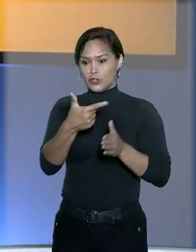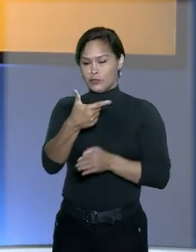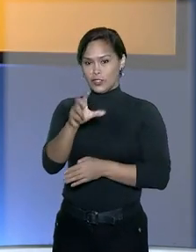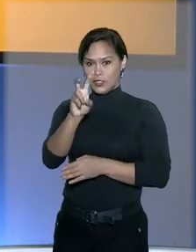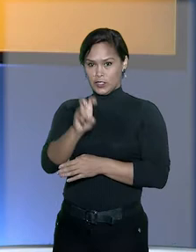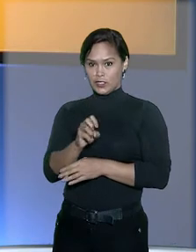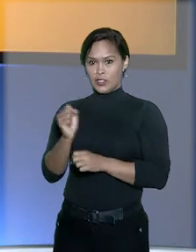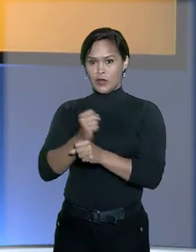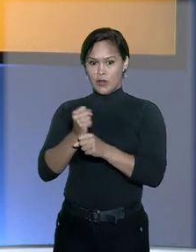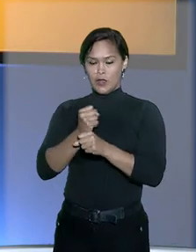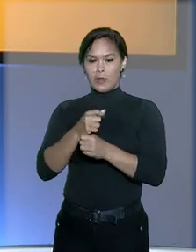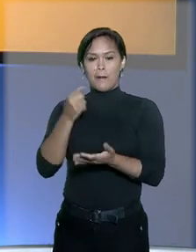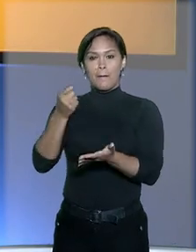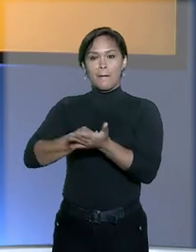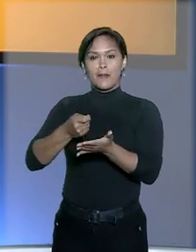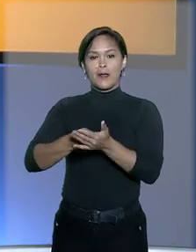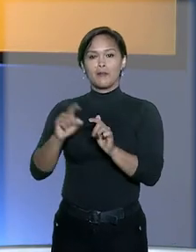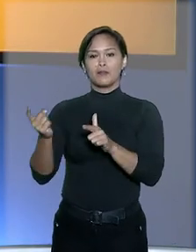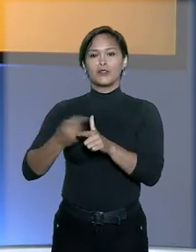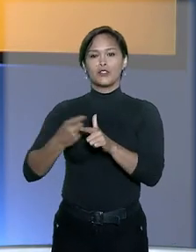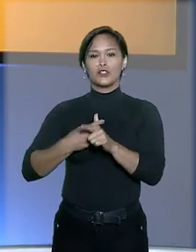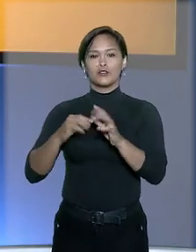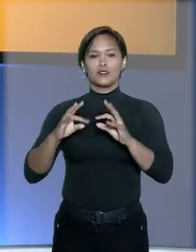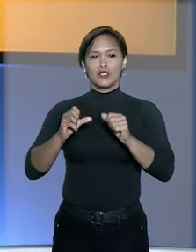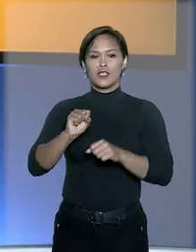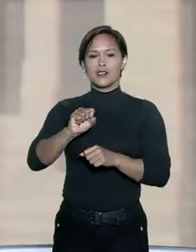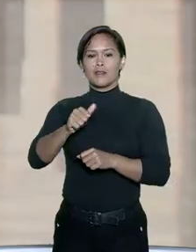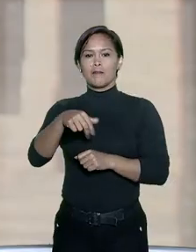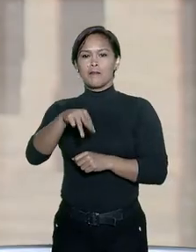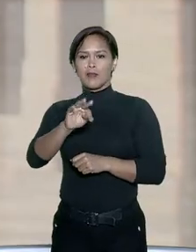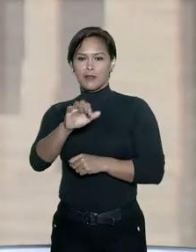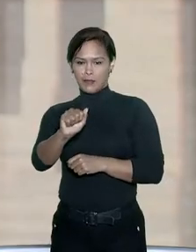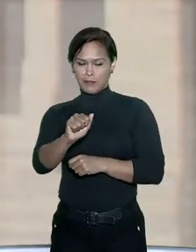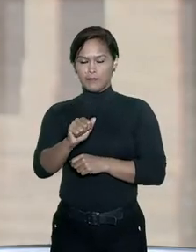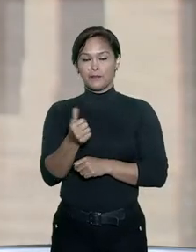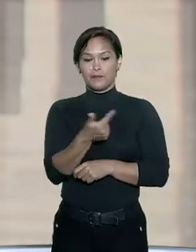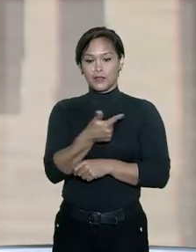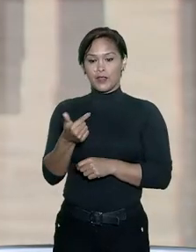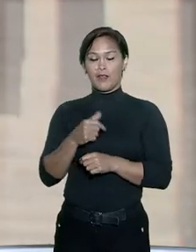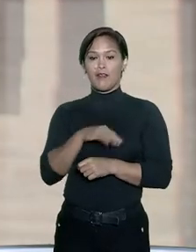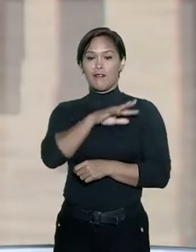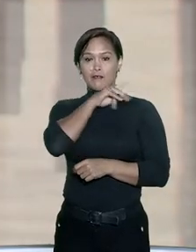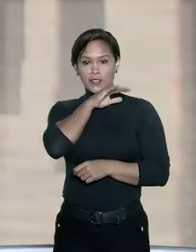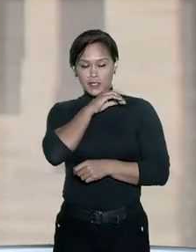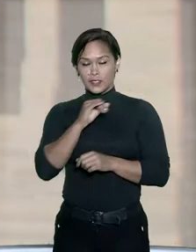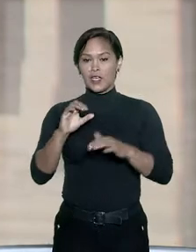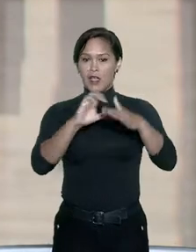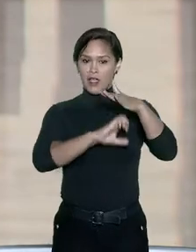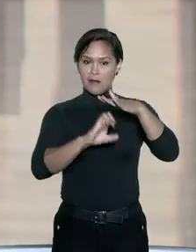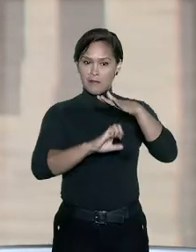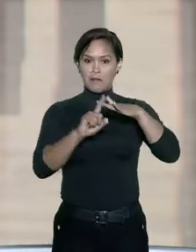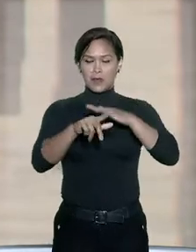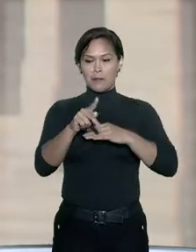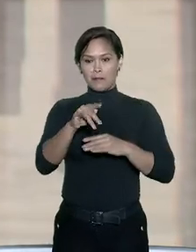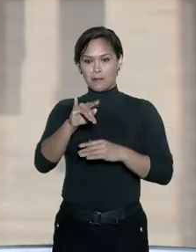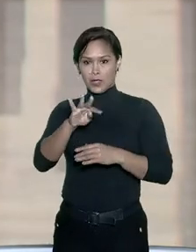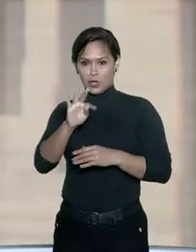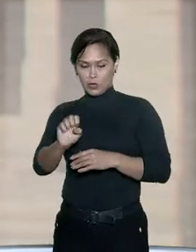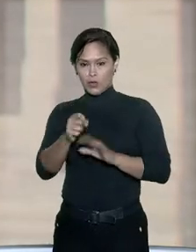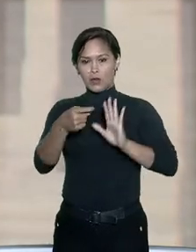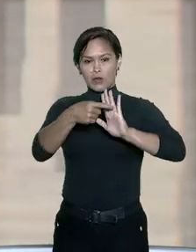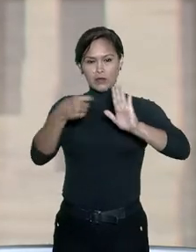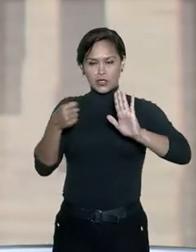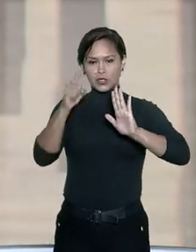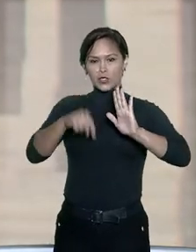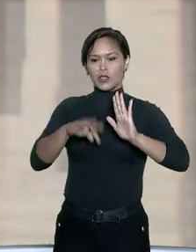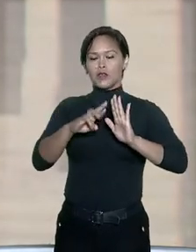anos para pagamento da dívida. Samanta Peçanha. Segundo a Fazenda, a empresa de bebidas Pitu foi excluída do